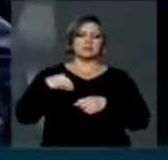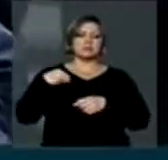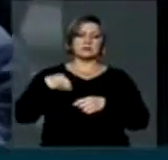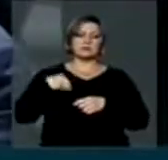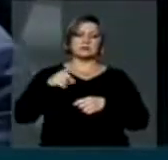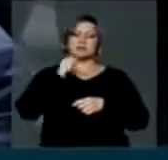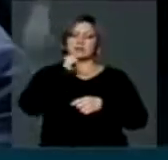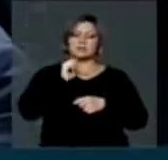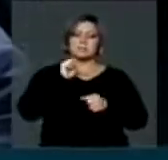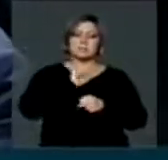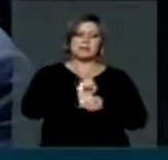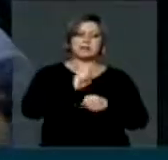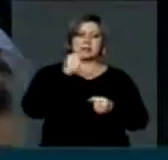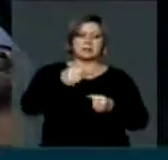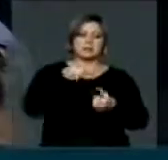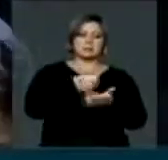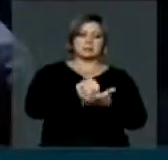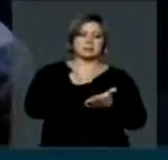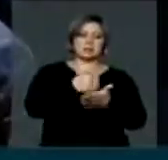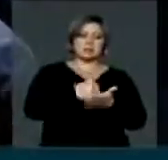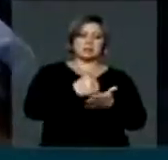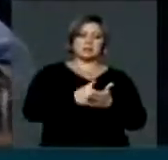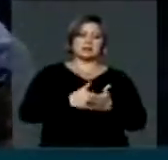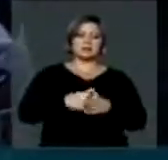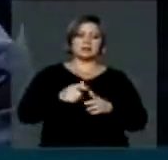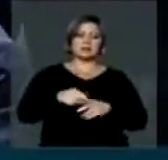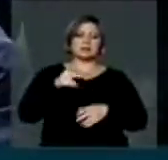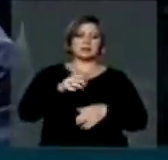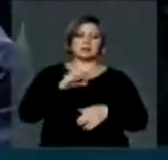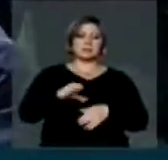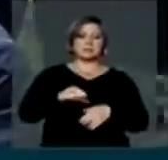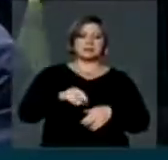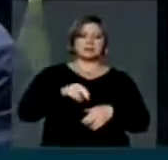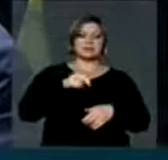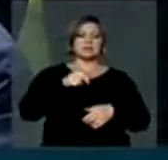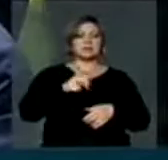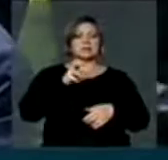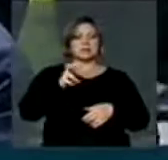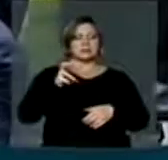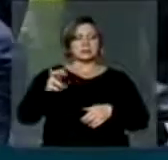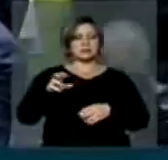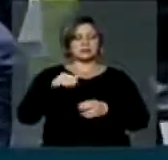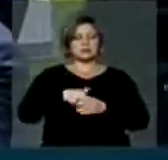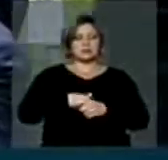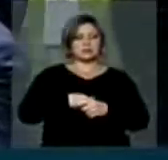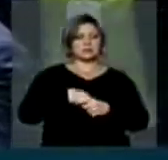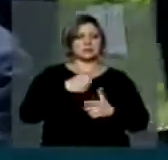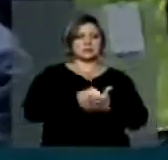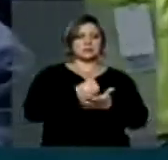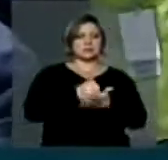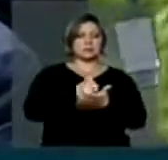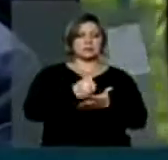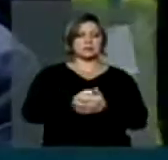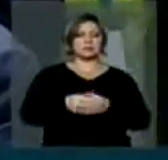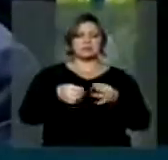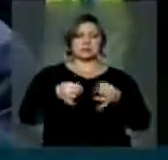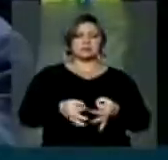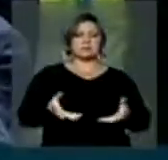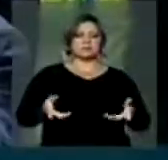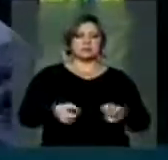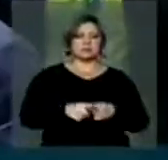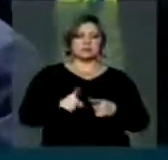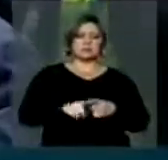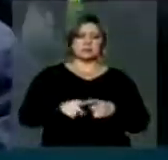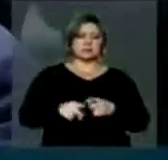e não mais contribuir novamente. Então, vamos colocar essa PEC 555 em votação. É um dever de justiça